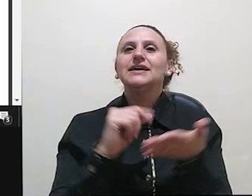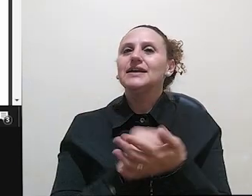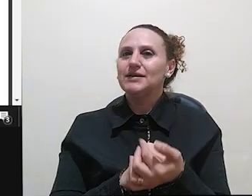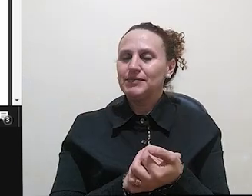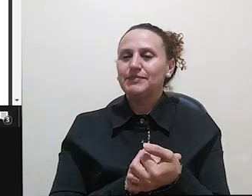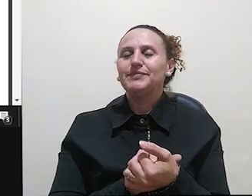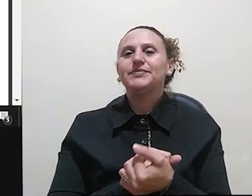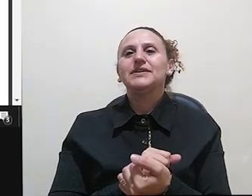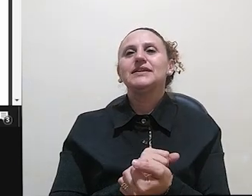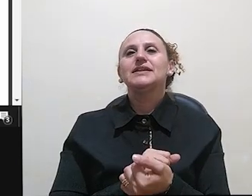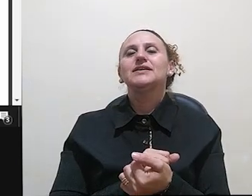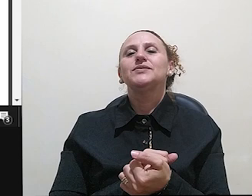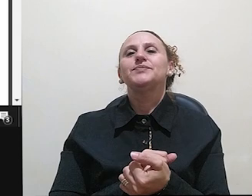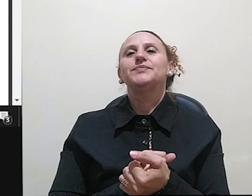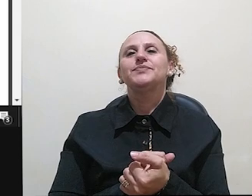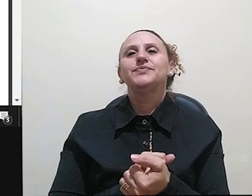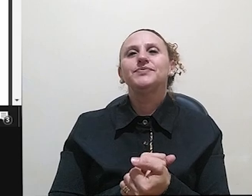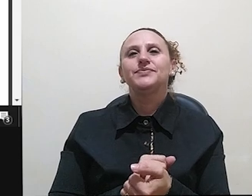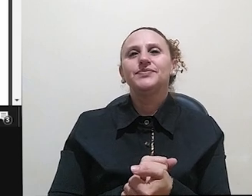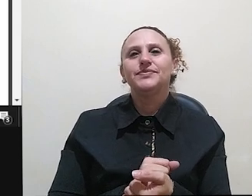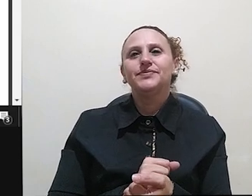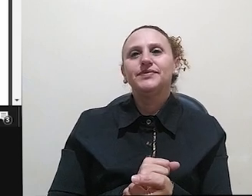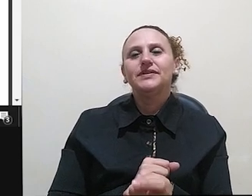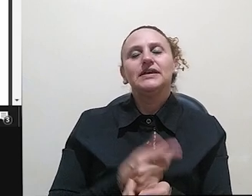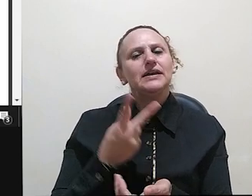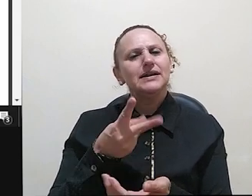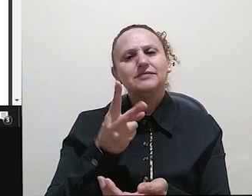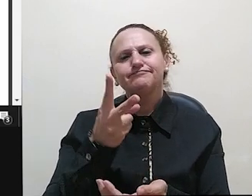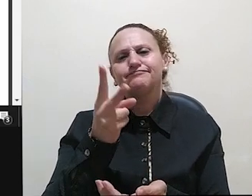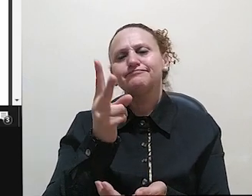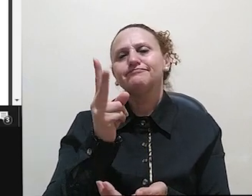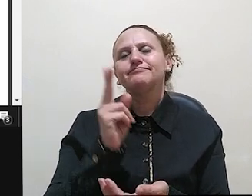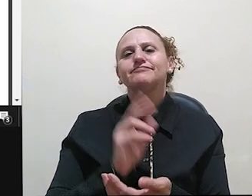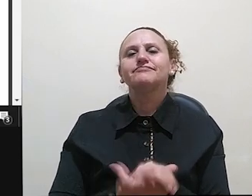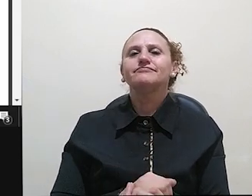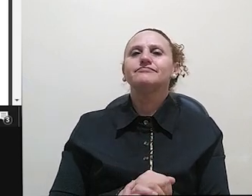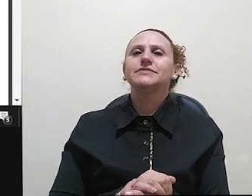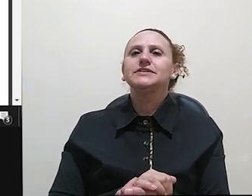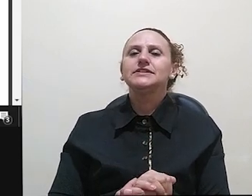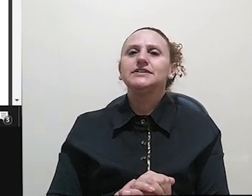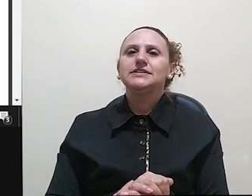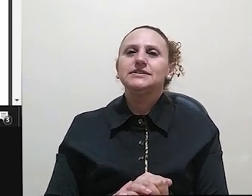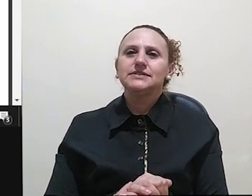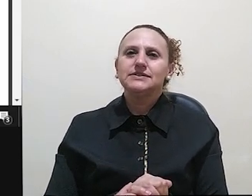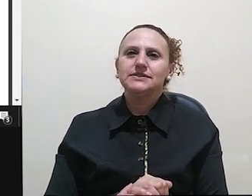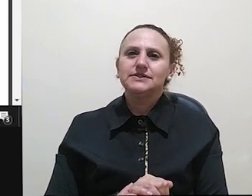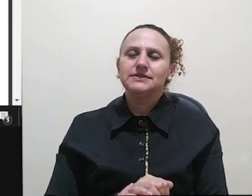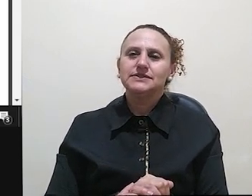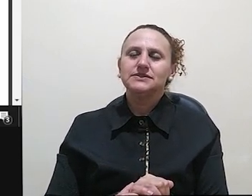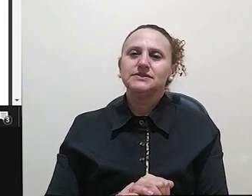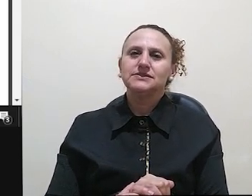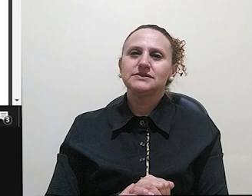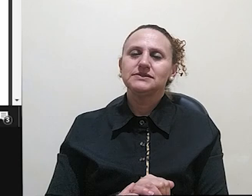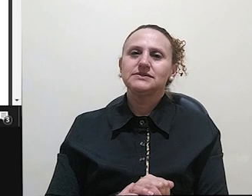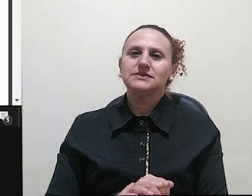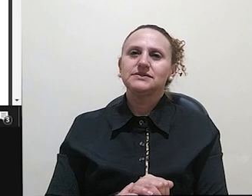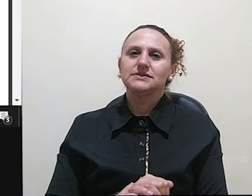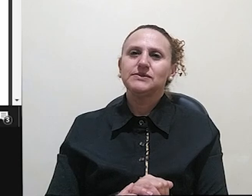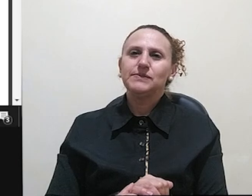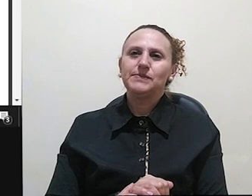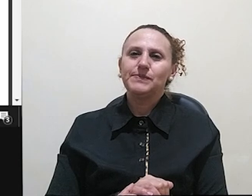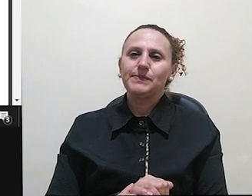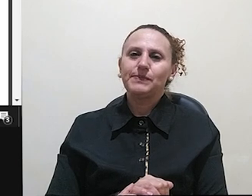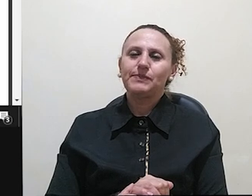aspecto. Então, ele fala... As opções metodológicas, então, não só delimitam o objeto, como também determinam a